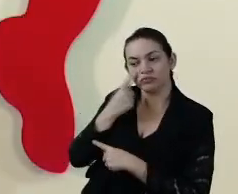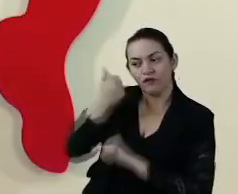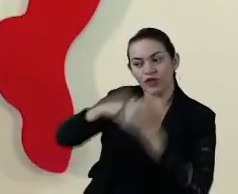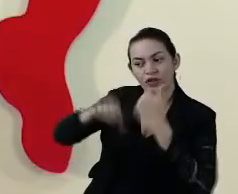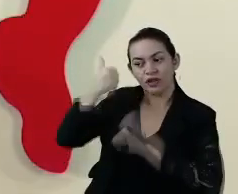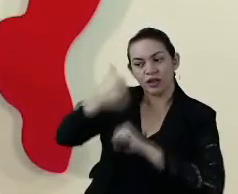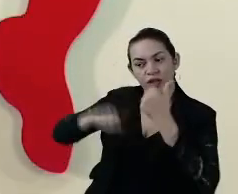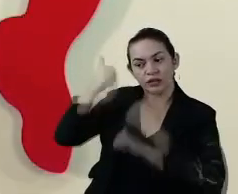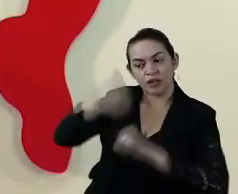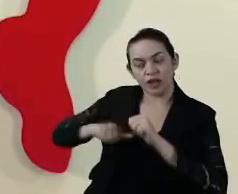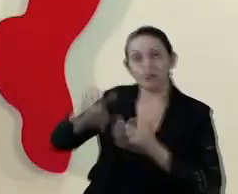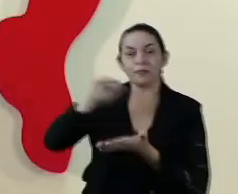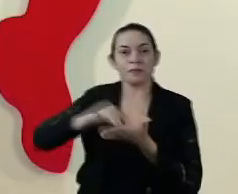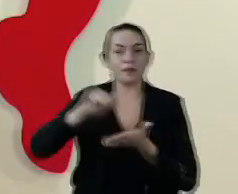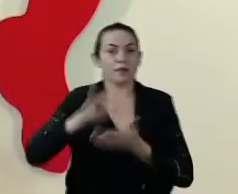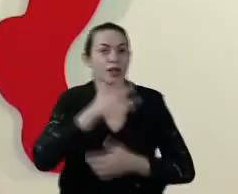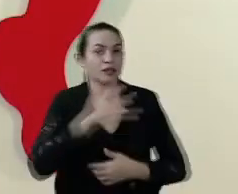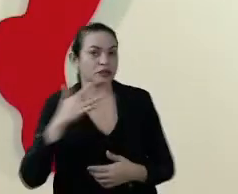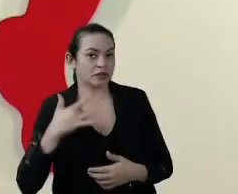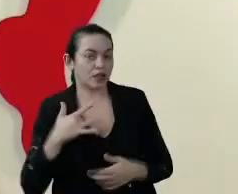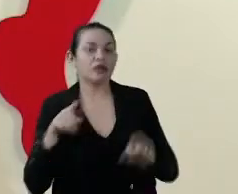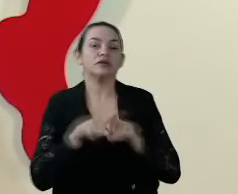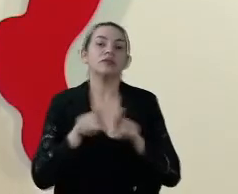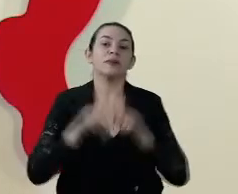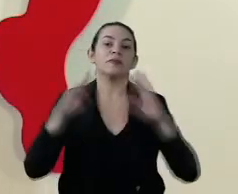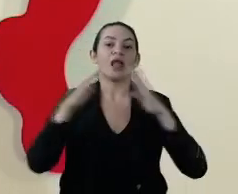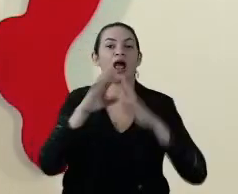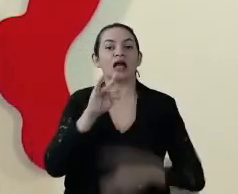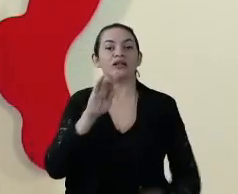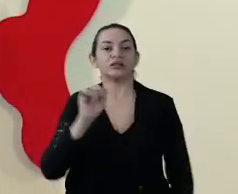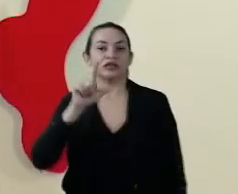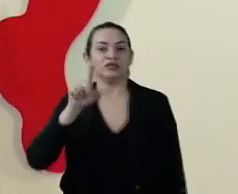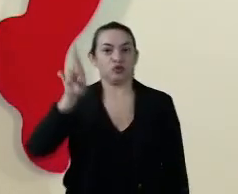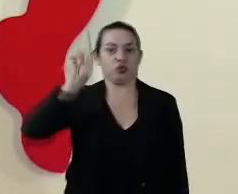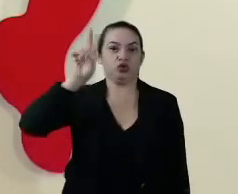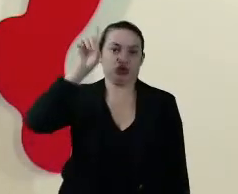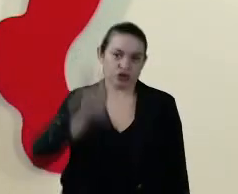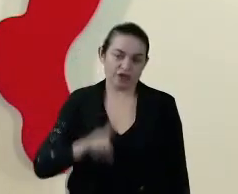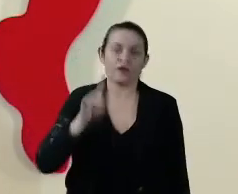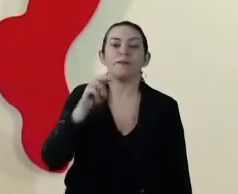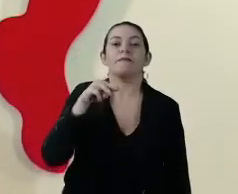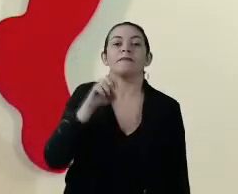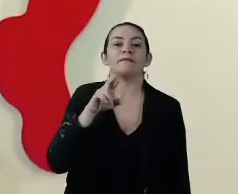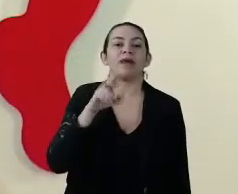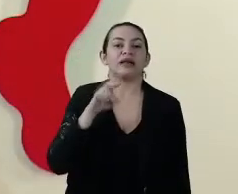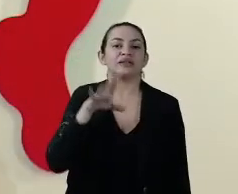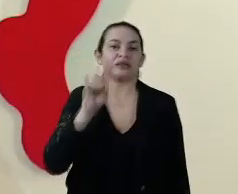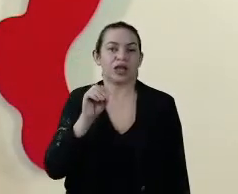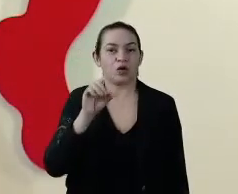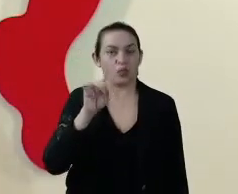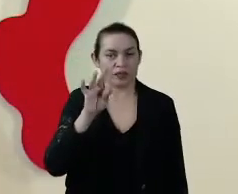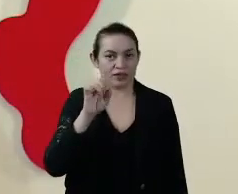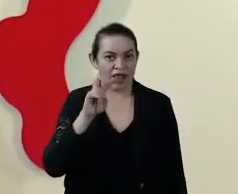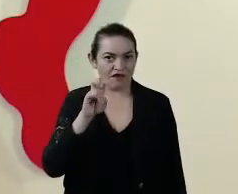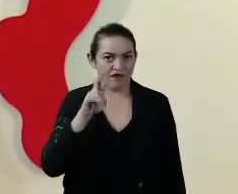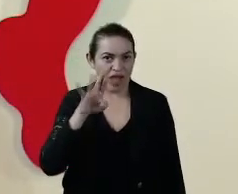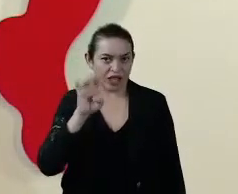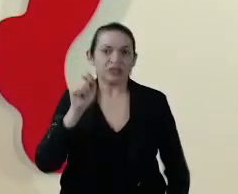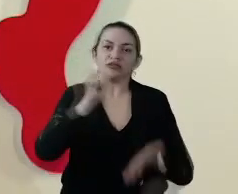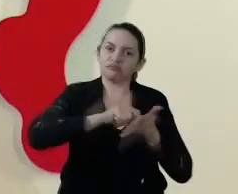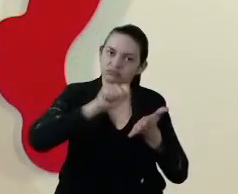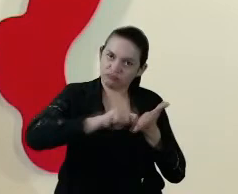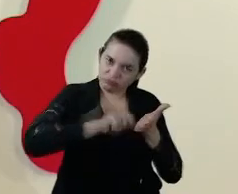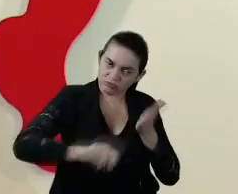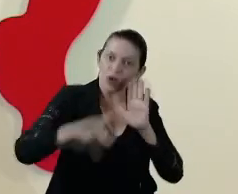pela Secretaria de Saúde e pela Casa Civil. O secretário-chefe da Casa Civil, Marcelo Tavares, é dito a portaria. E, a partir daí,